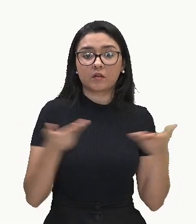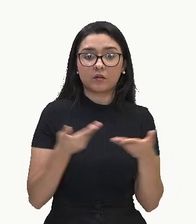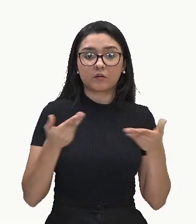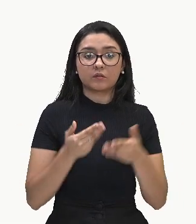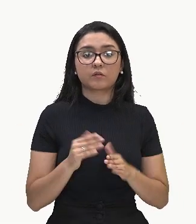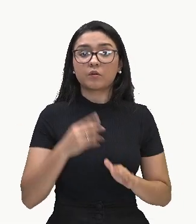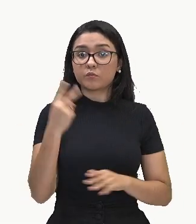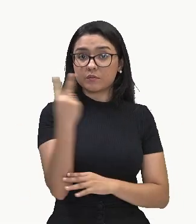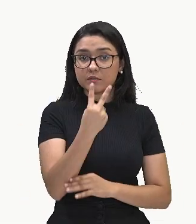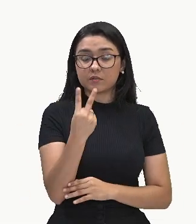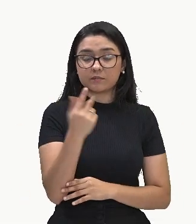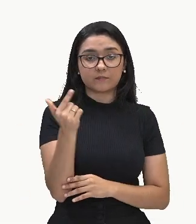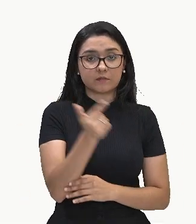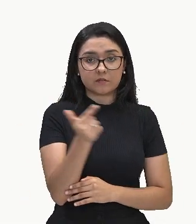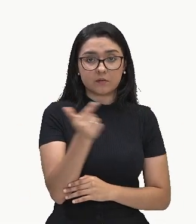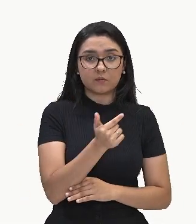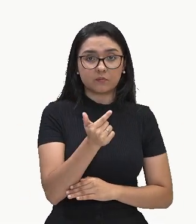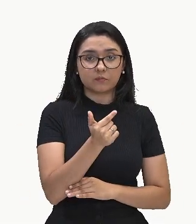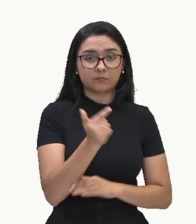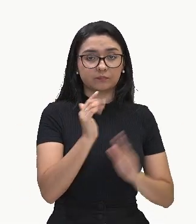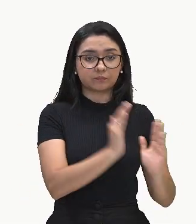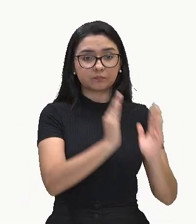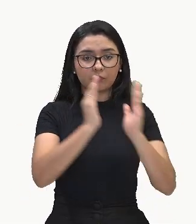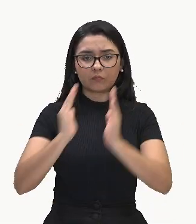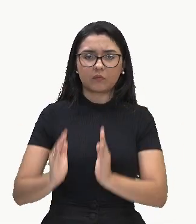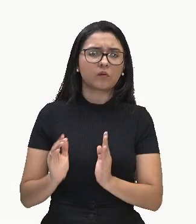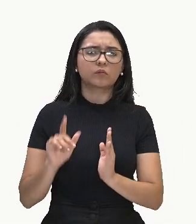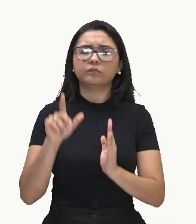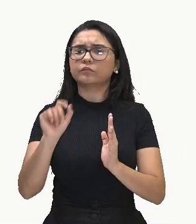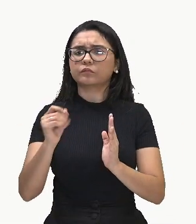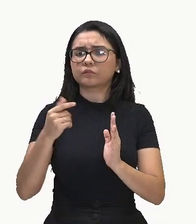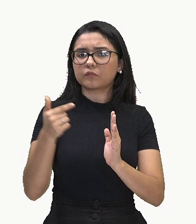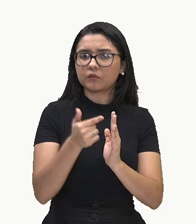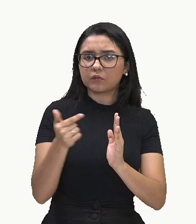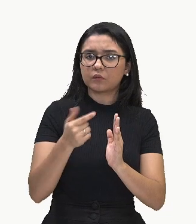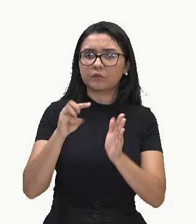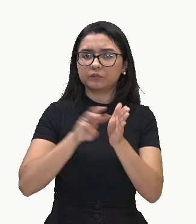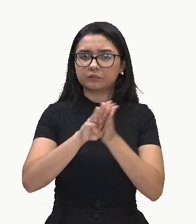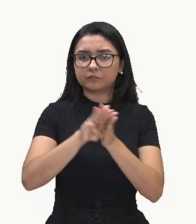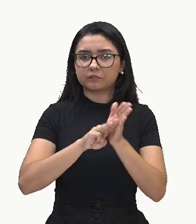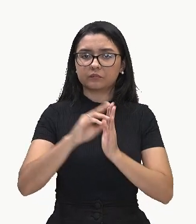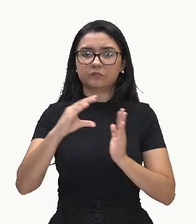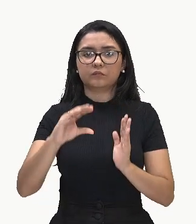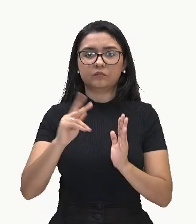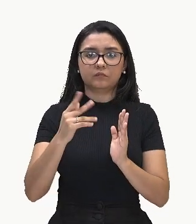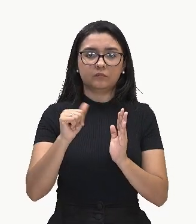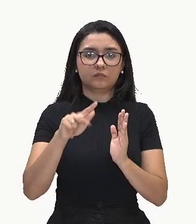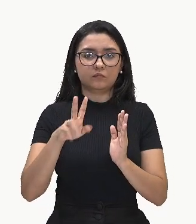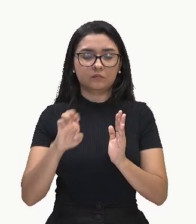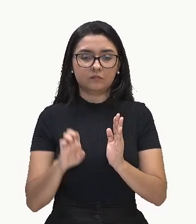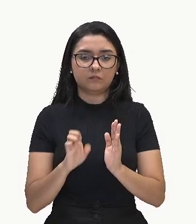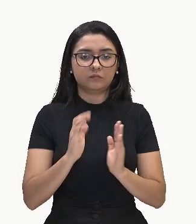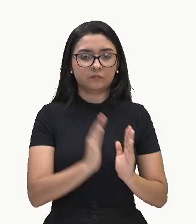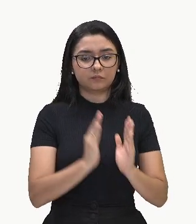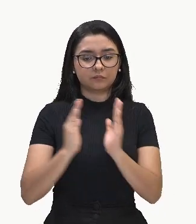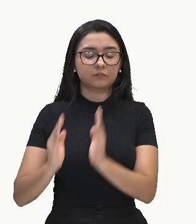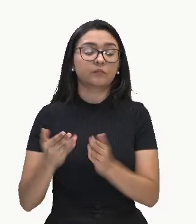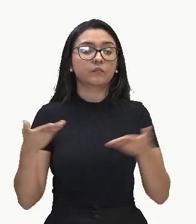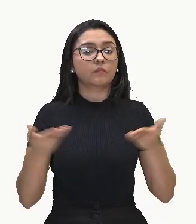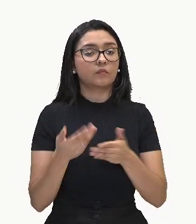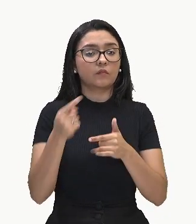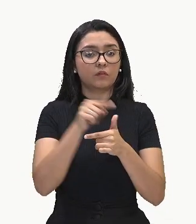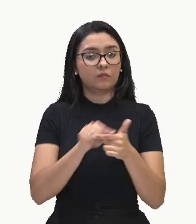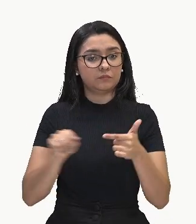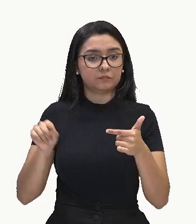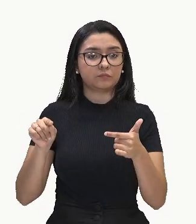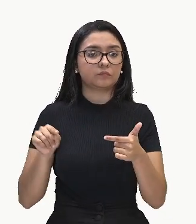segundo passo. Qual é o segundo passo do método da chave? Agora, vamos dividir